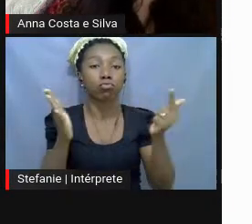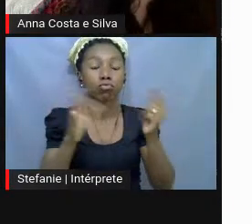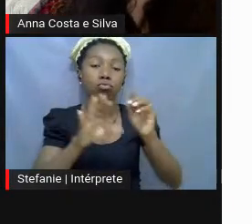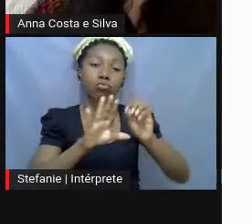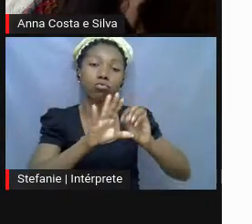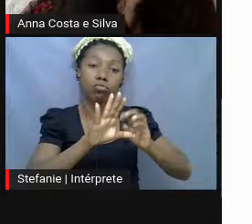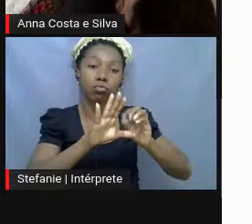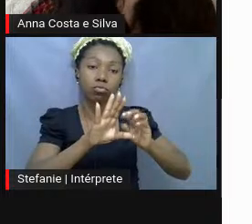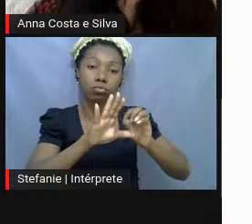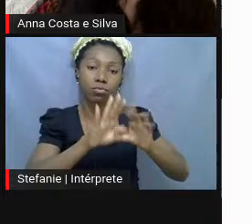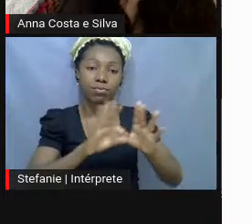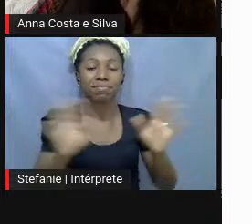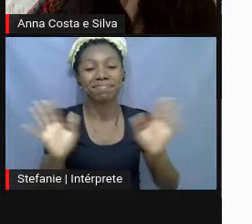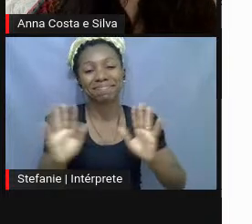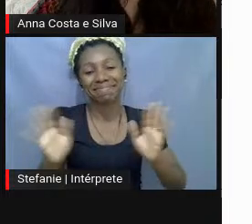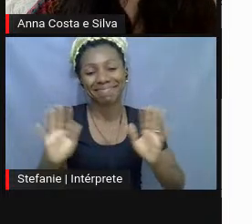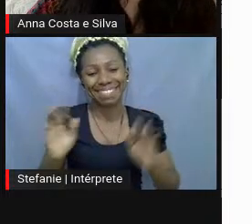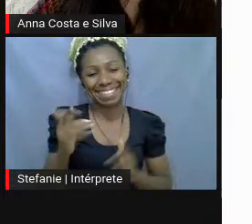Olá, Stephanie.